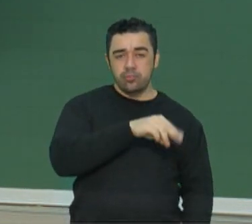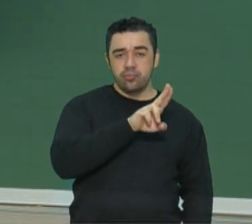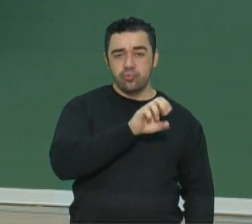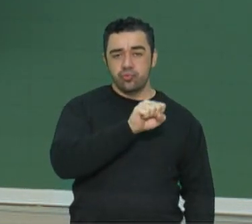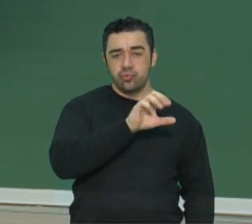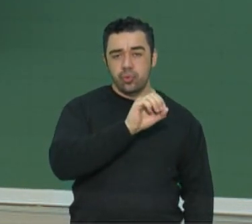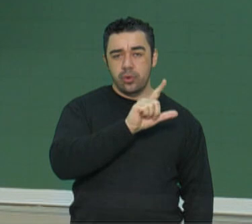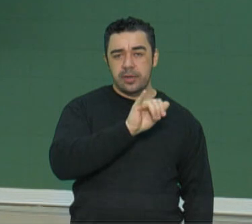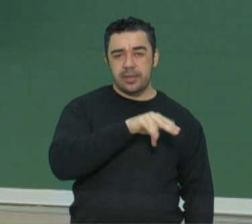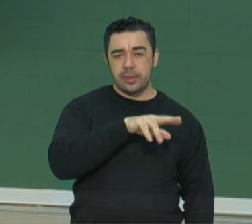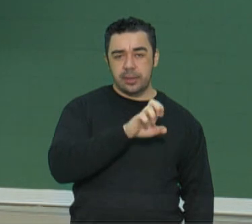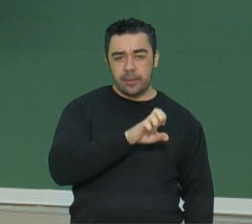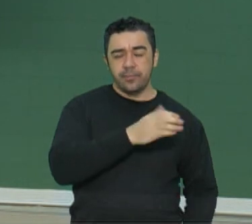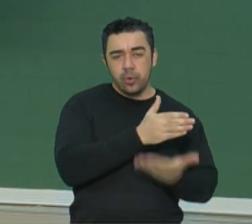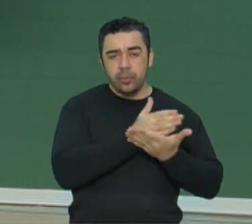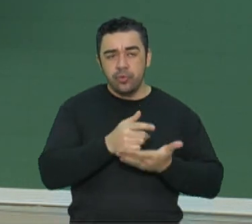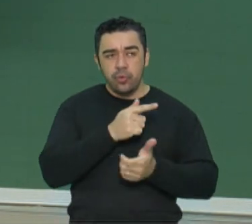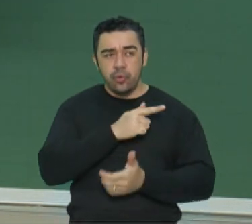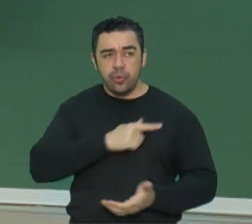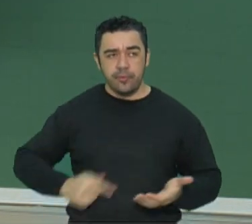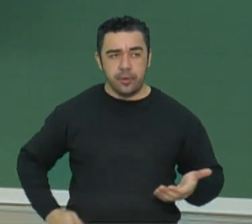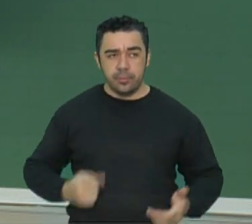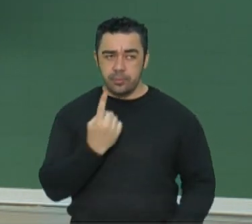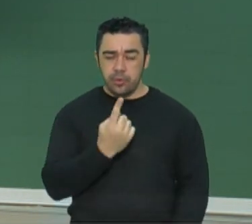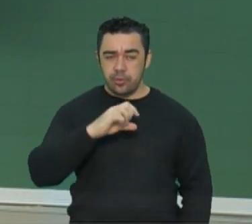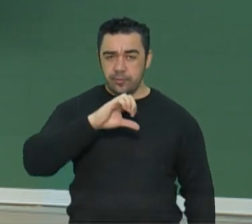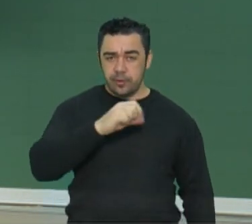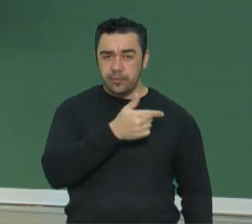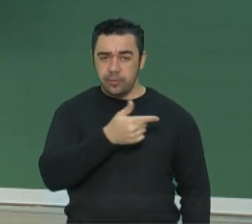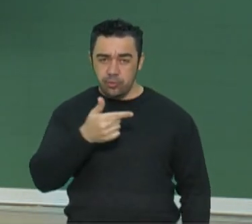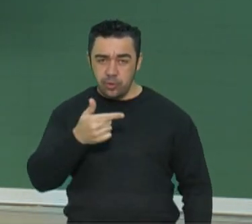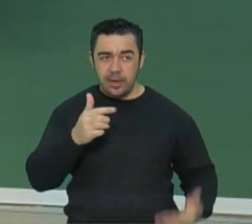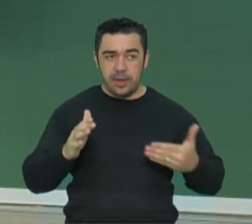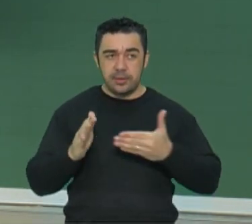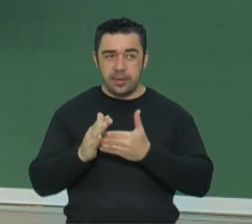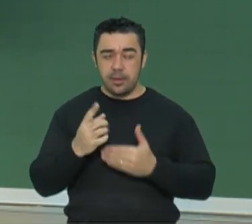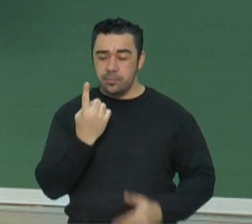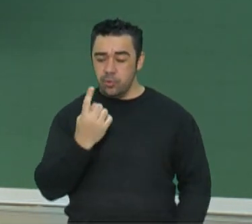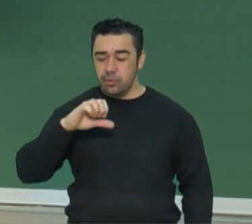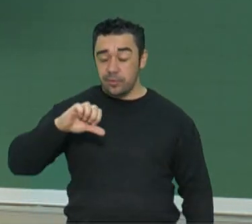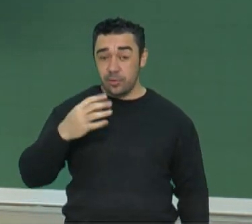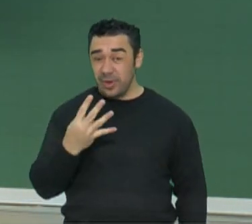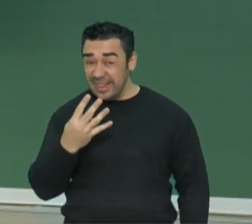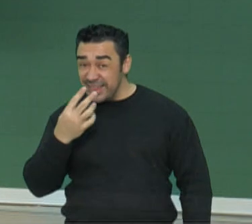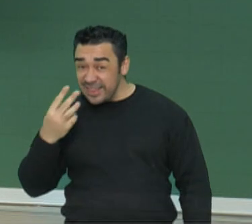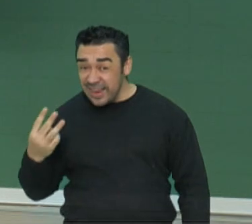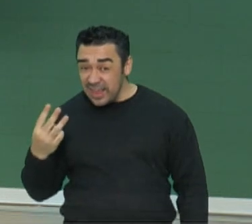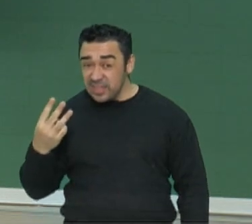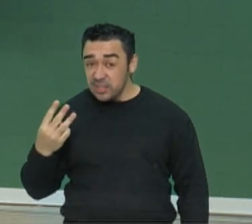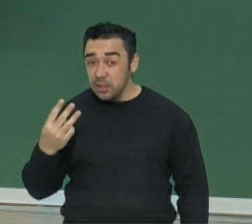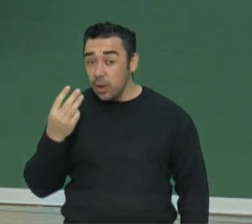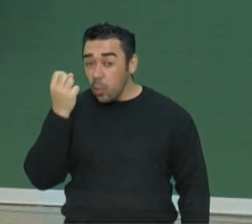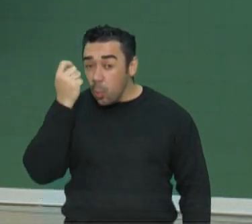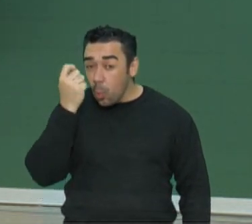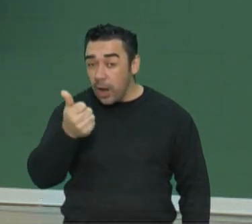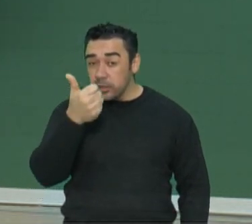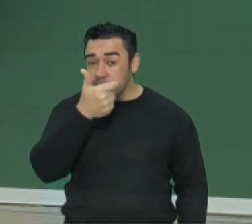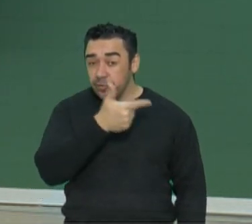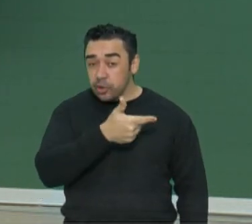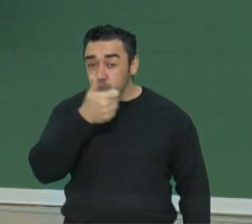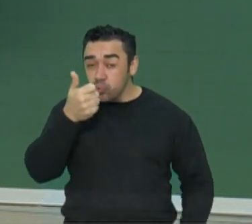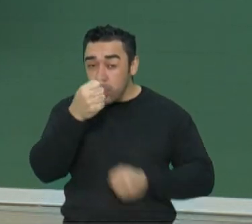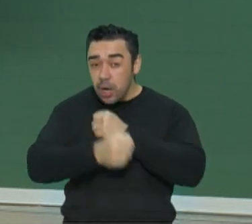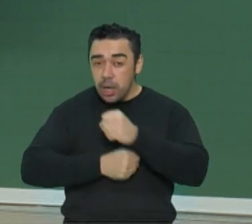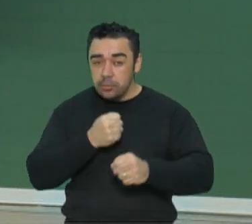de 1922 e governou até setembro de 1943. Quase 21 anos. Na